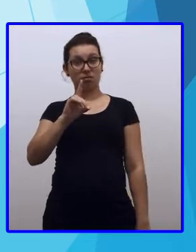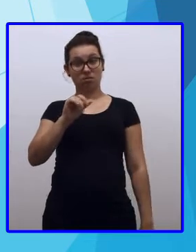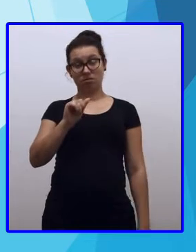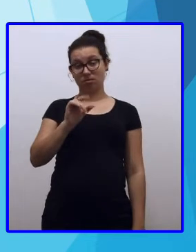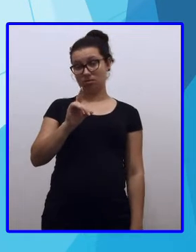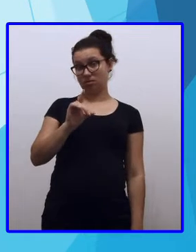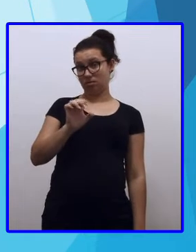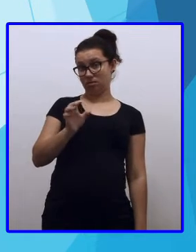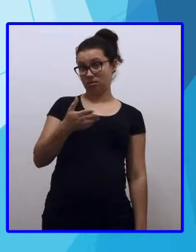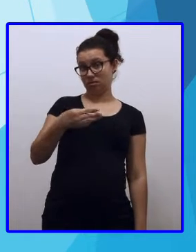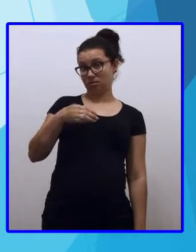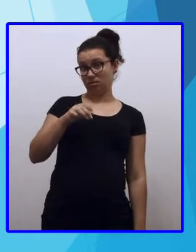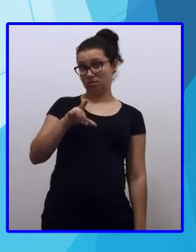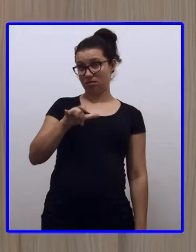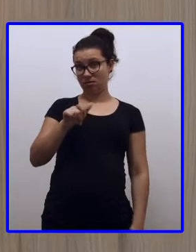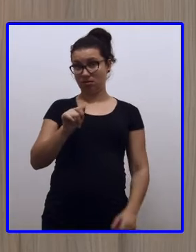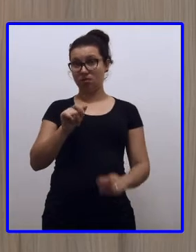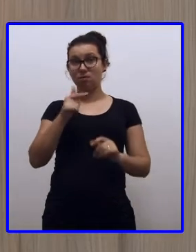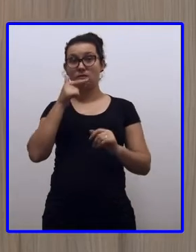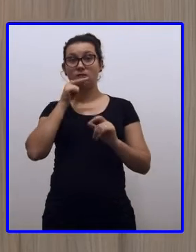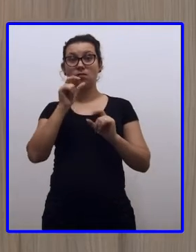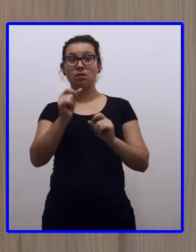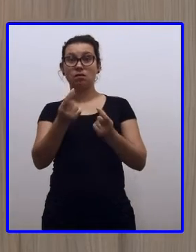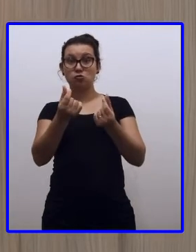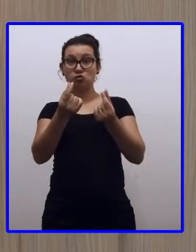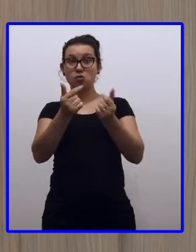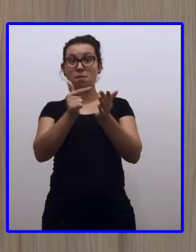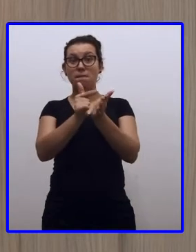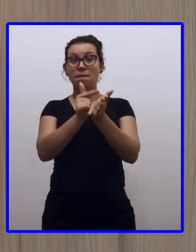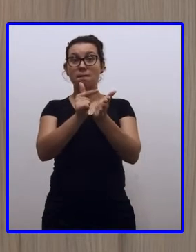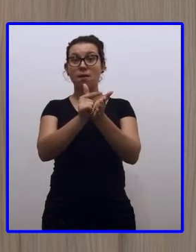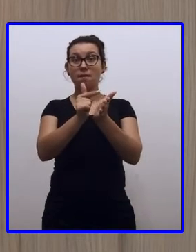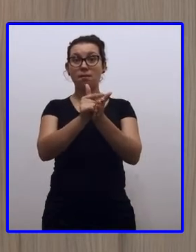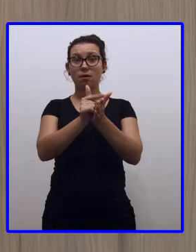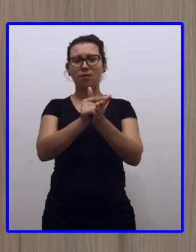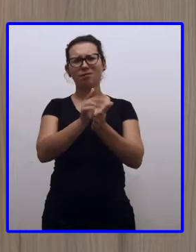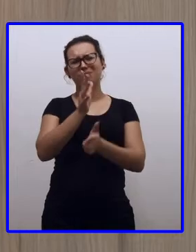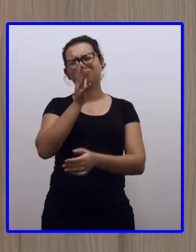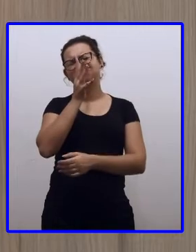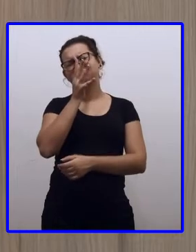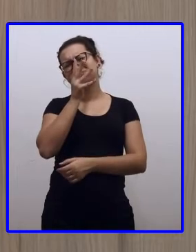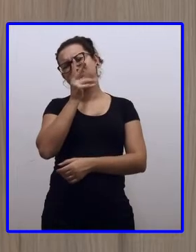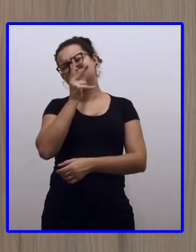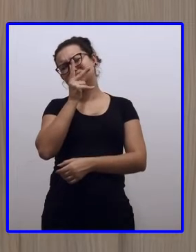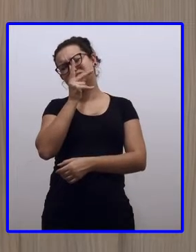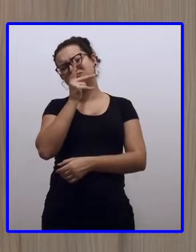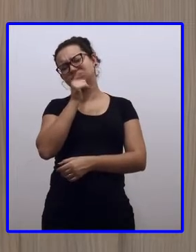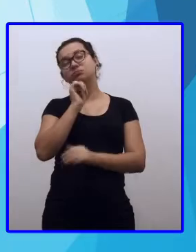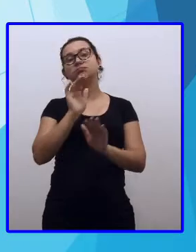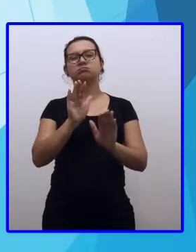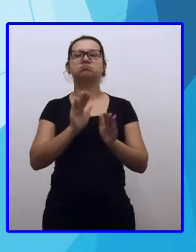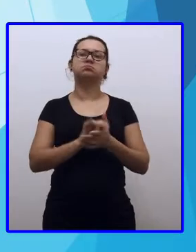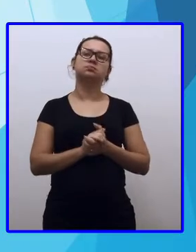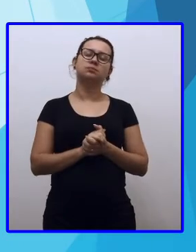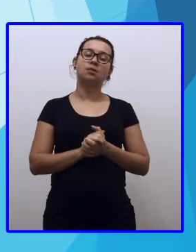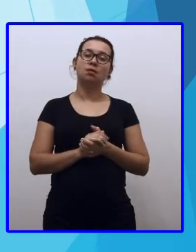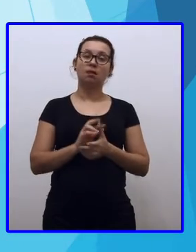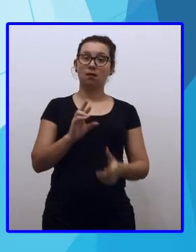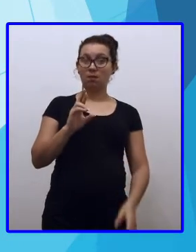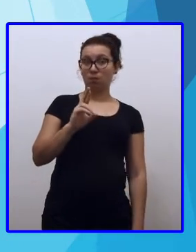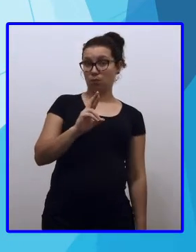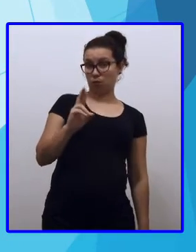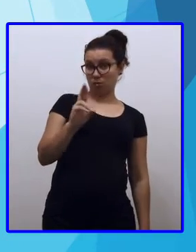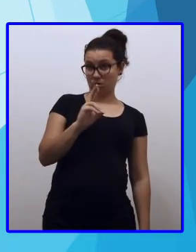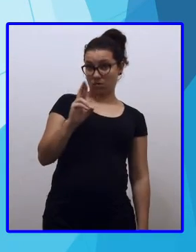moeda. Demorou bastante para surgir o papel moeda como nós usamos. O real é a